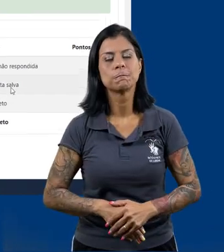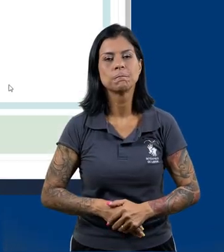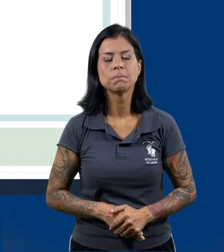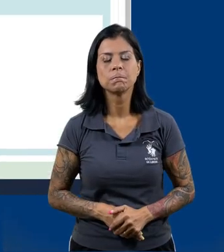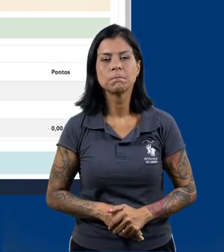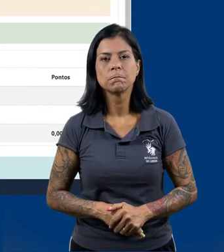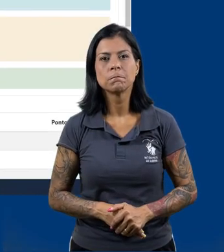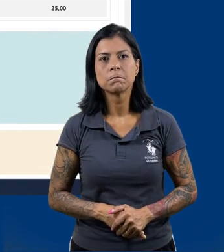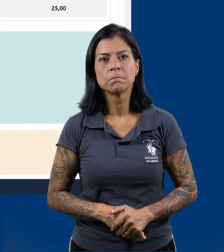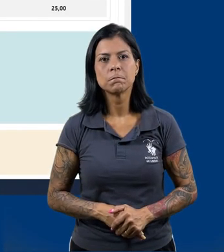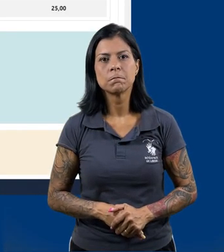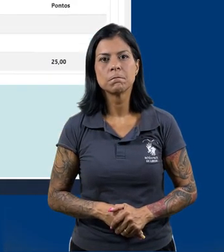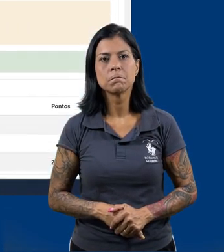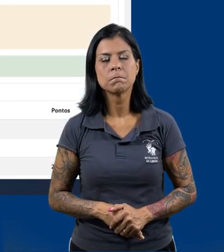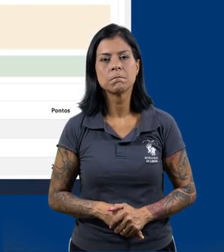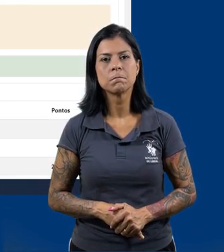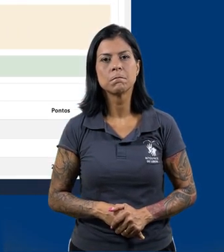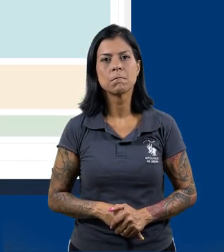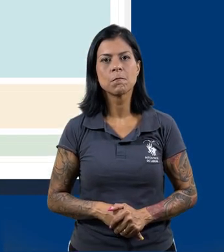agora.